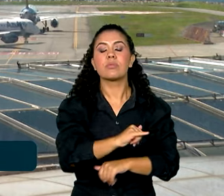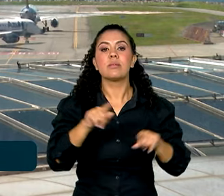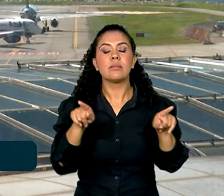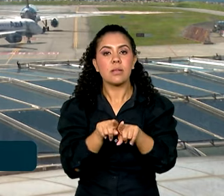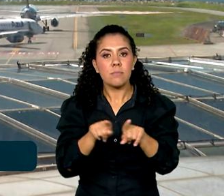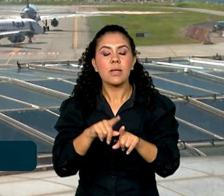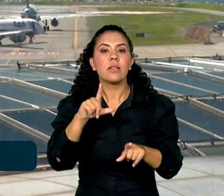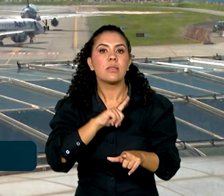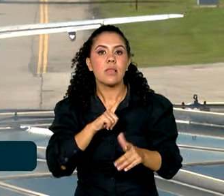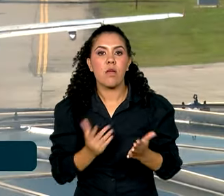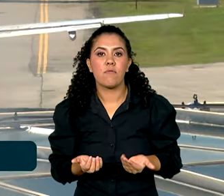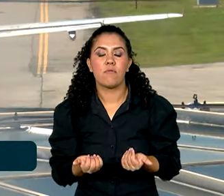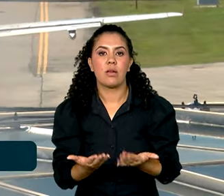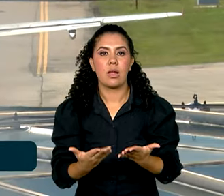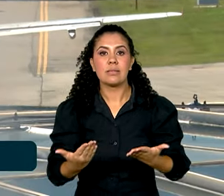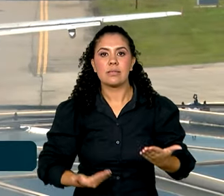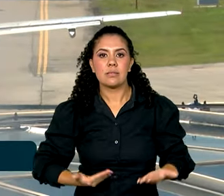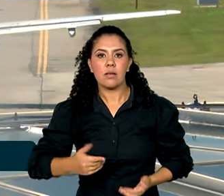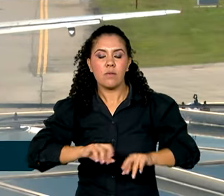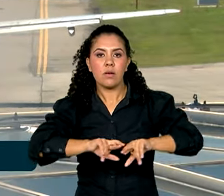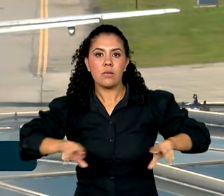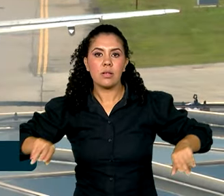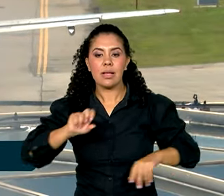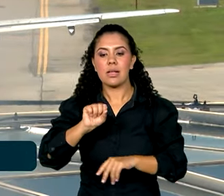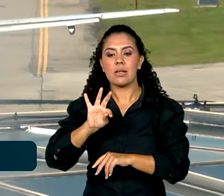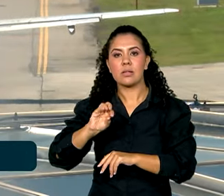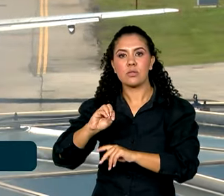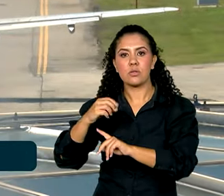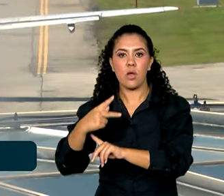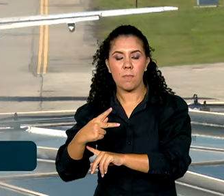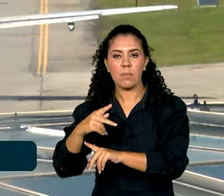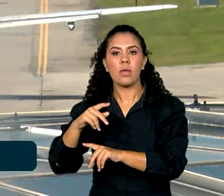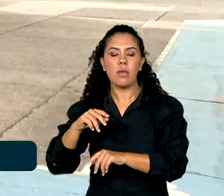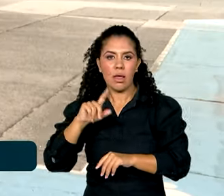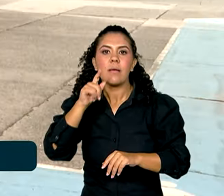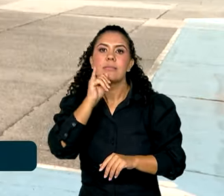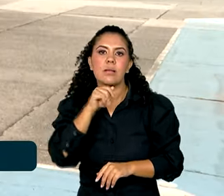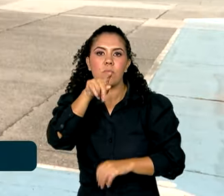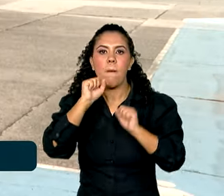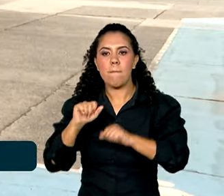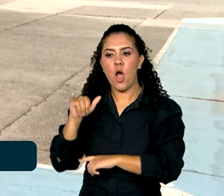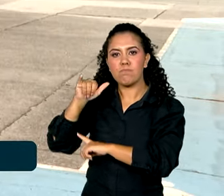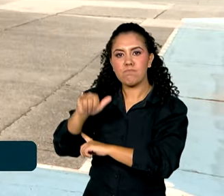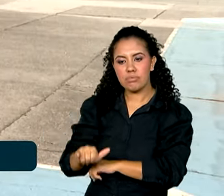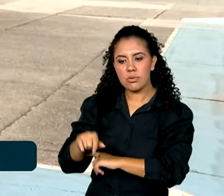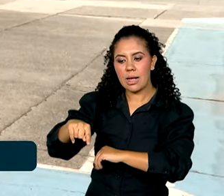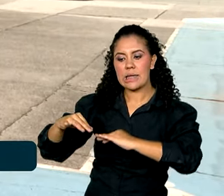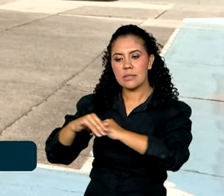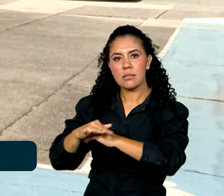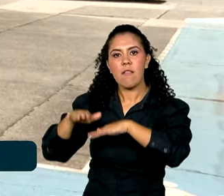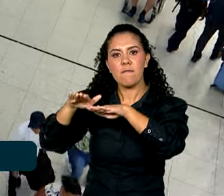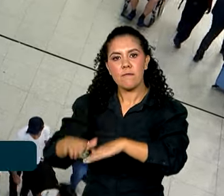oferecem um serviço de stopover, que é quando o viajante pode fazer uma conexão em uma cidade e passar dois ou três dias para